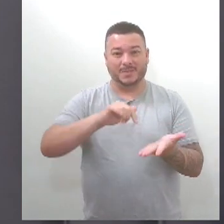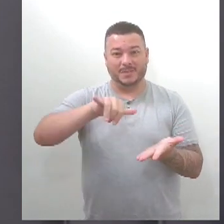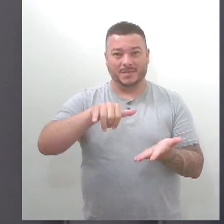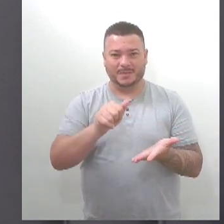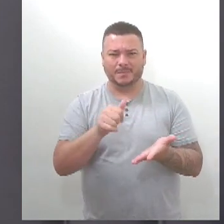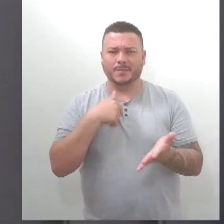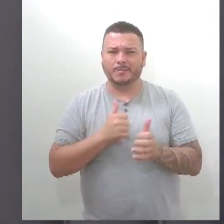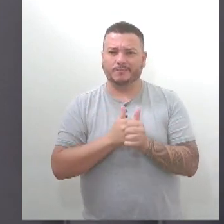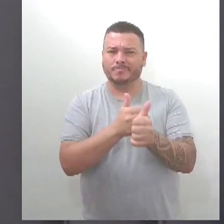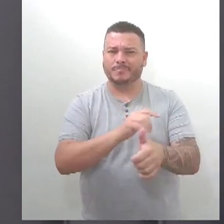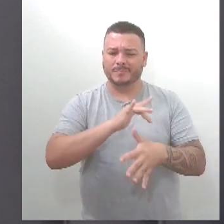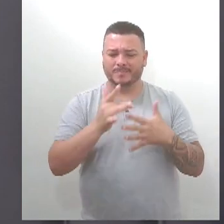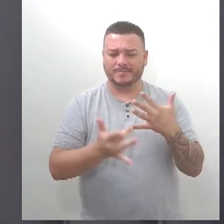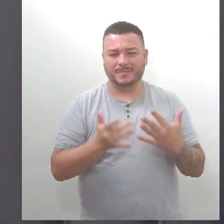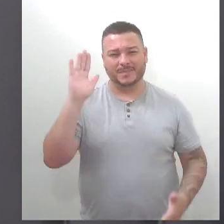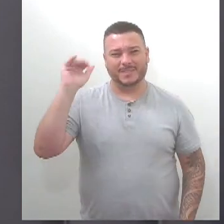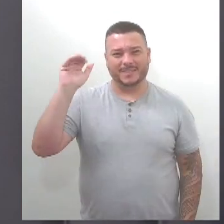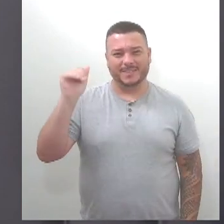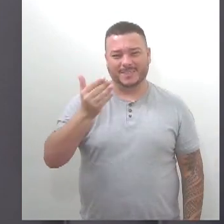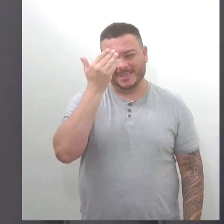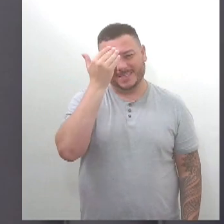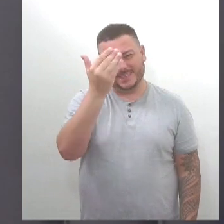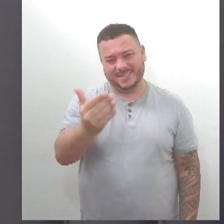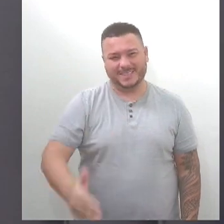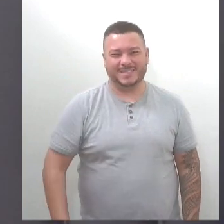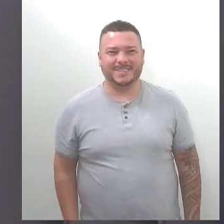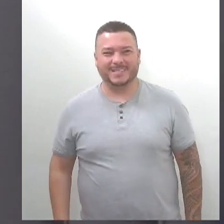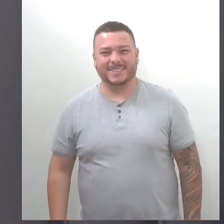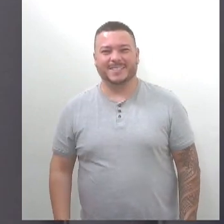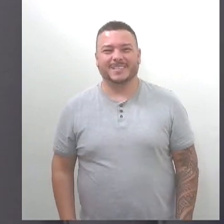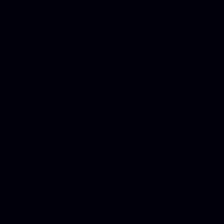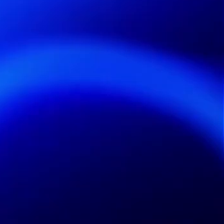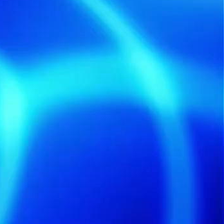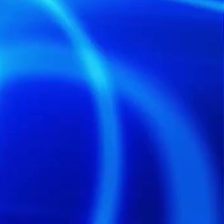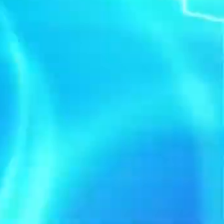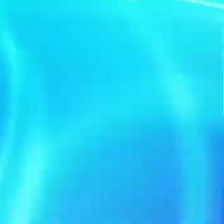Muito obrigada pela companhia e até o nosso próximo encontro daqui a pouquinho. Até já!